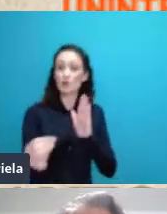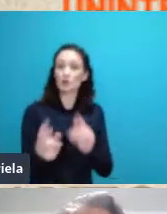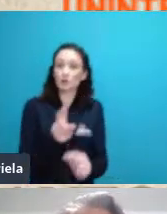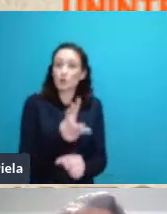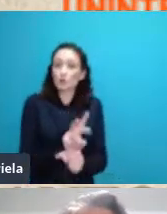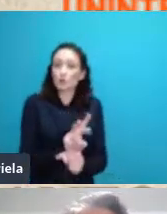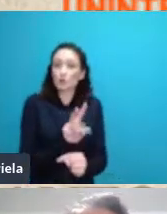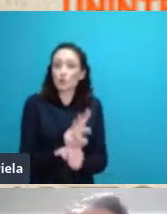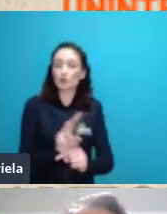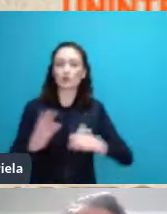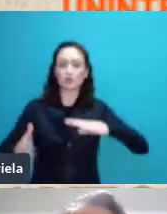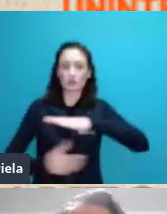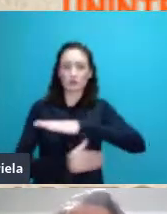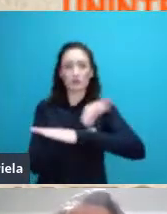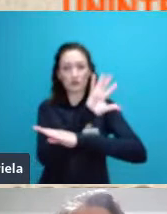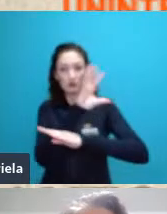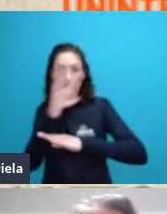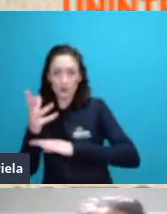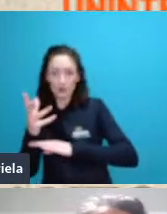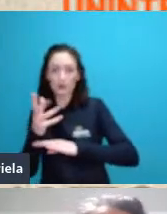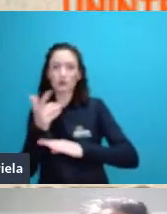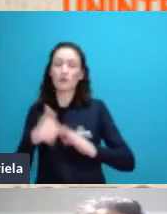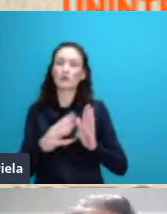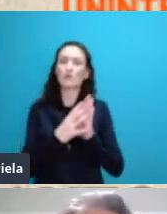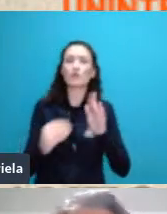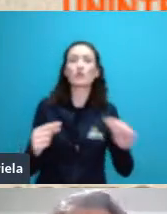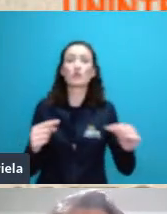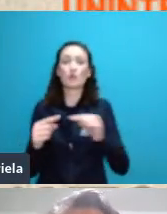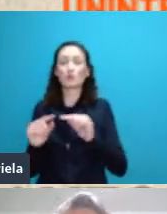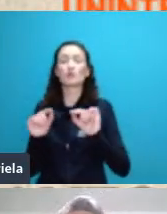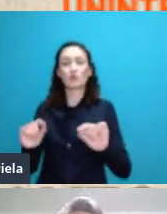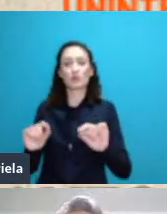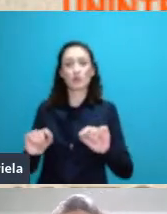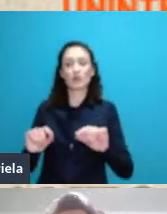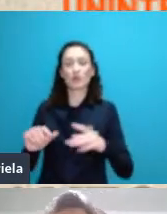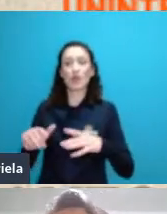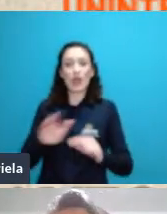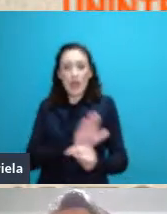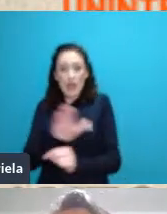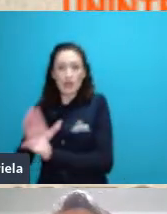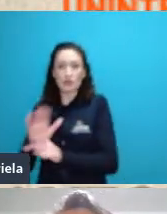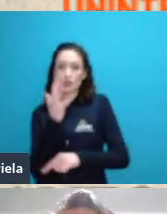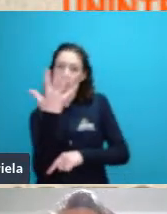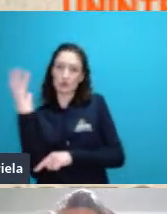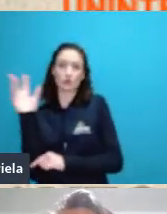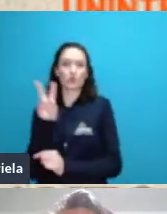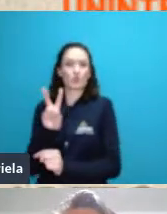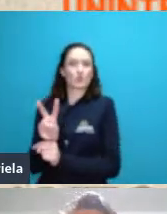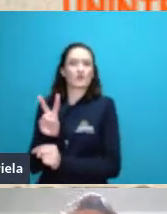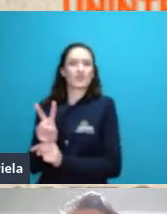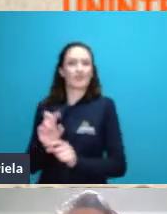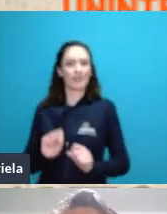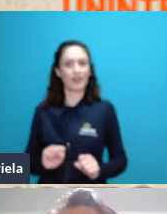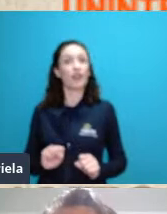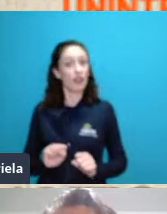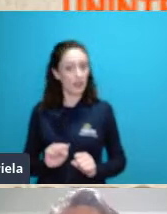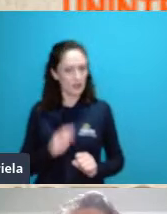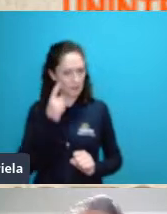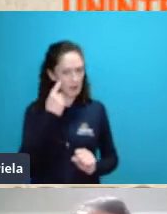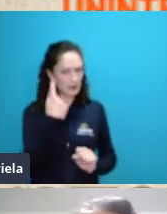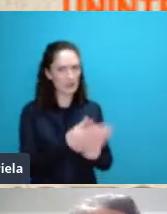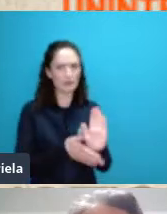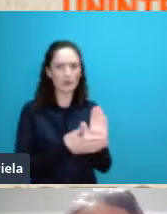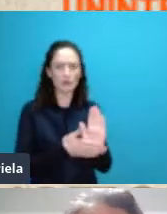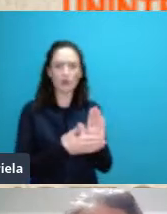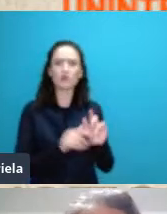resolver o conflito da humanidade com a natureza vejam que impactante isso que ele propôs será que tem solução esse conflito